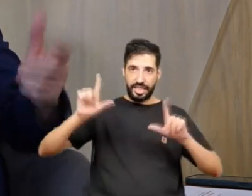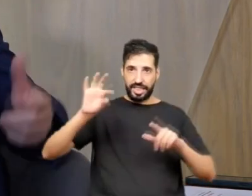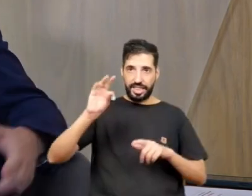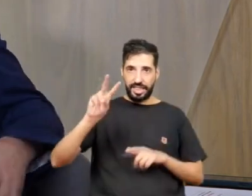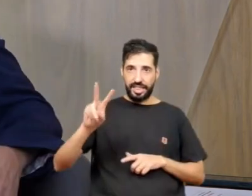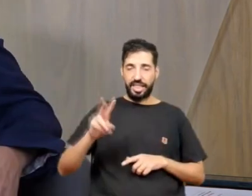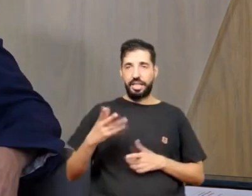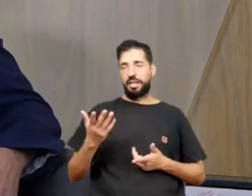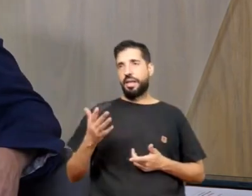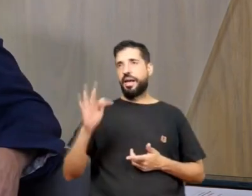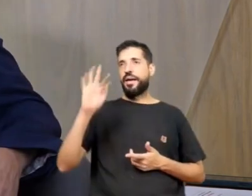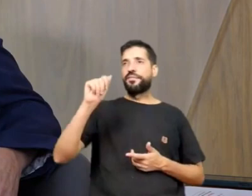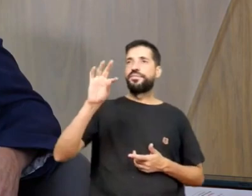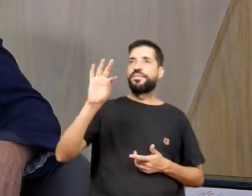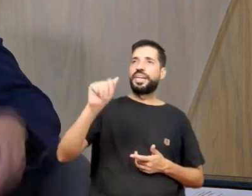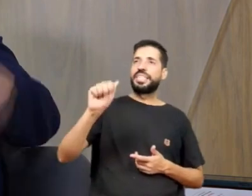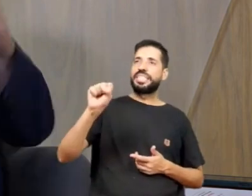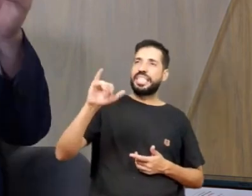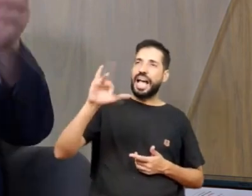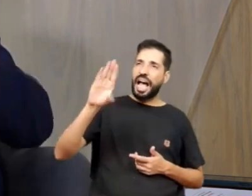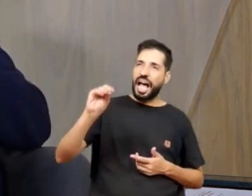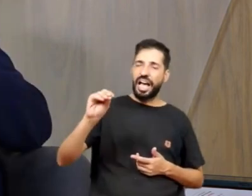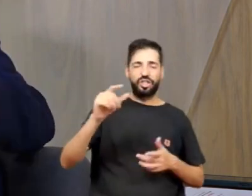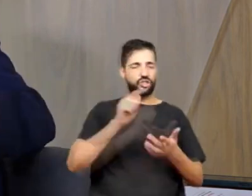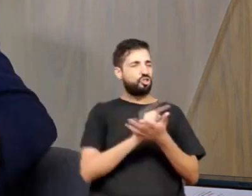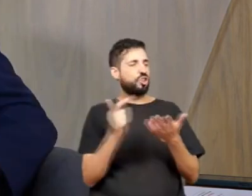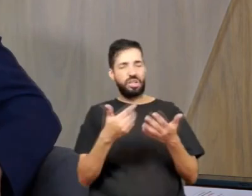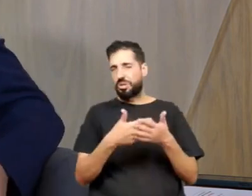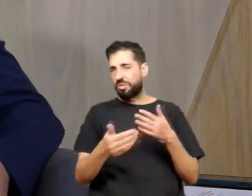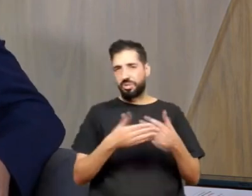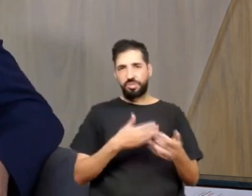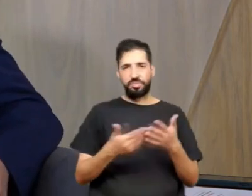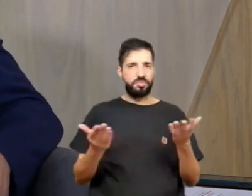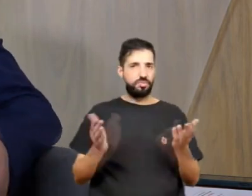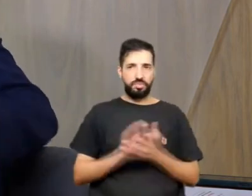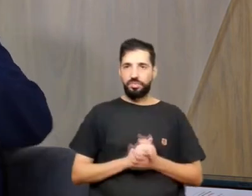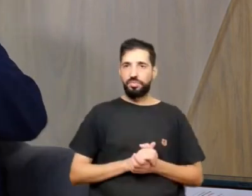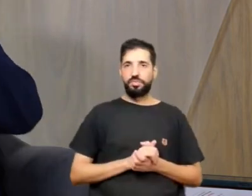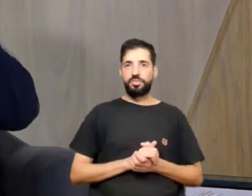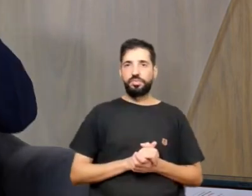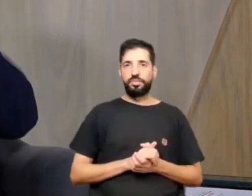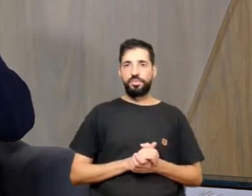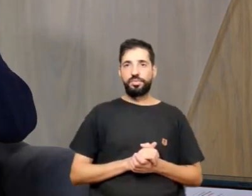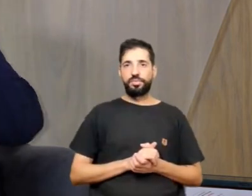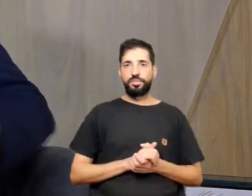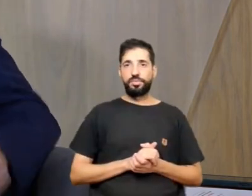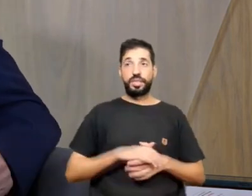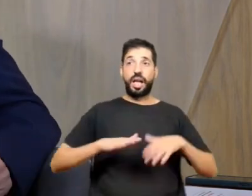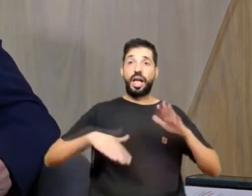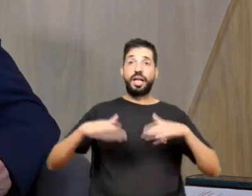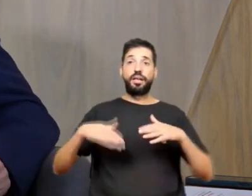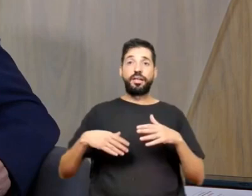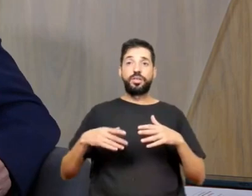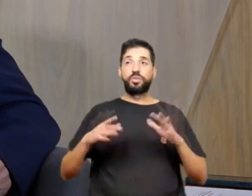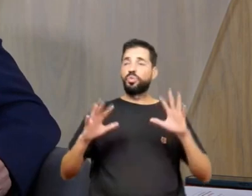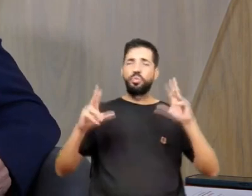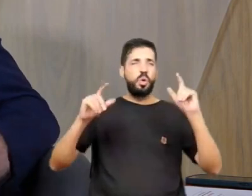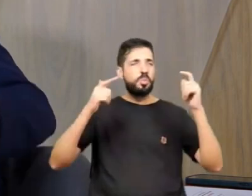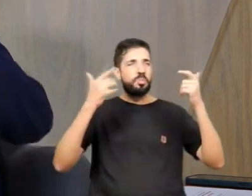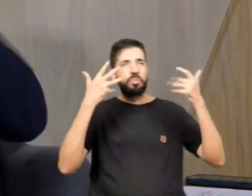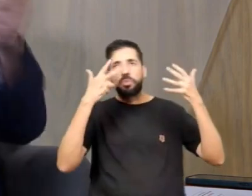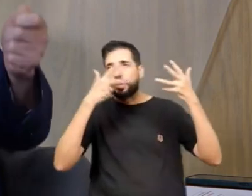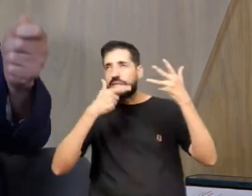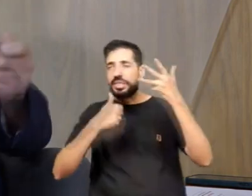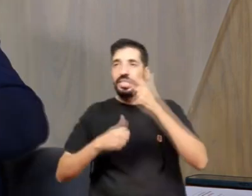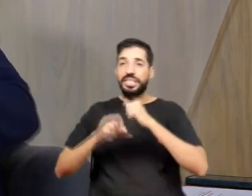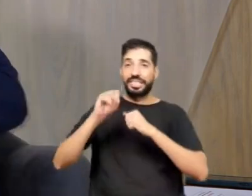de um jornal qualquer, Jornal Nacional, da Record, da SBT, e às vezes está tudo bonitinho, mas se tem alguém com um